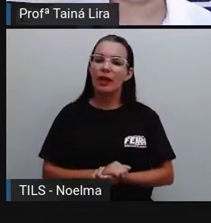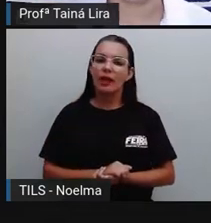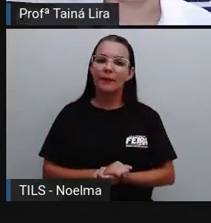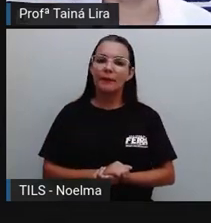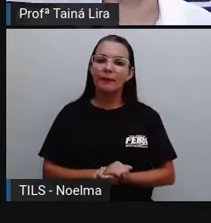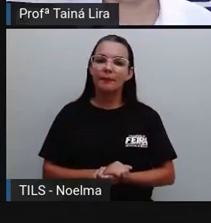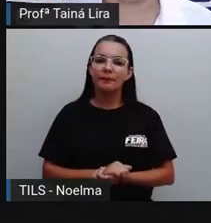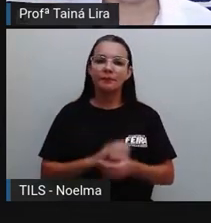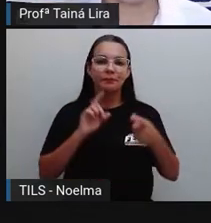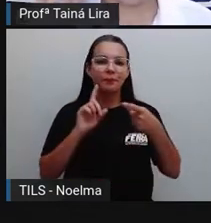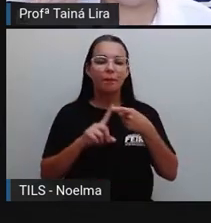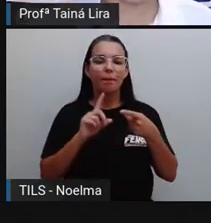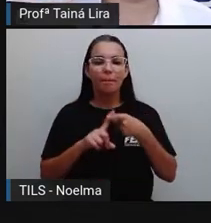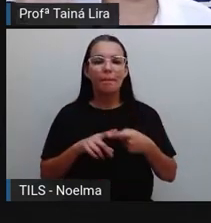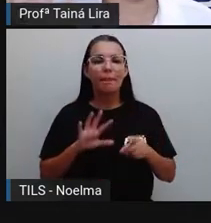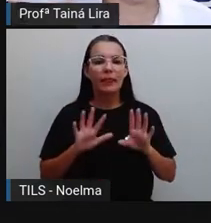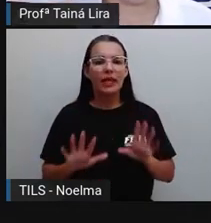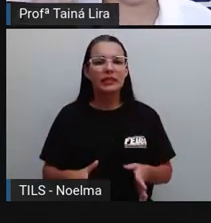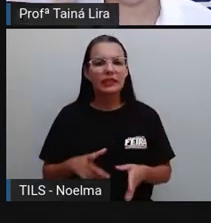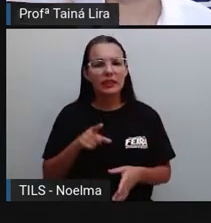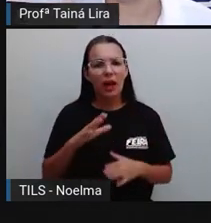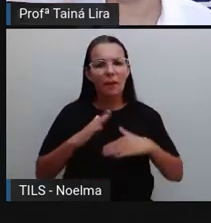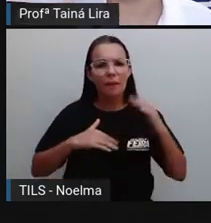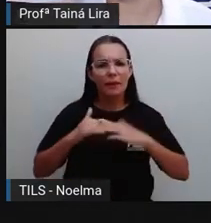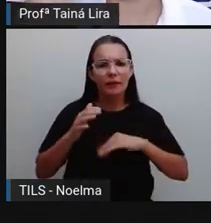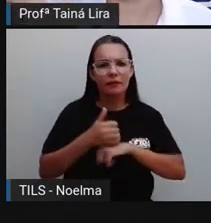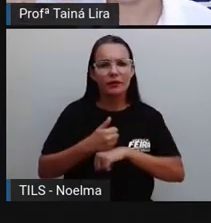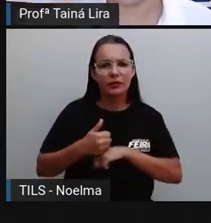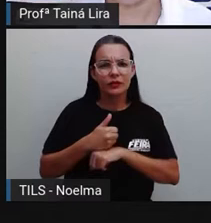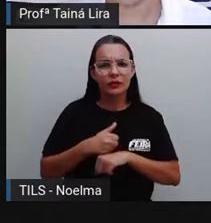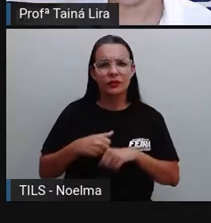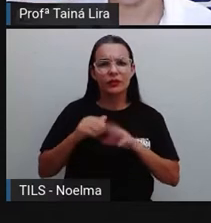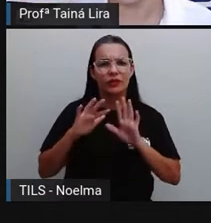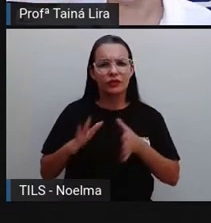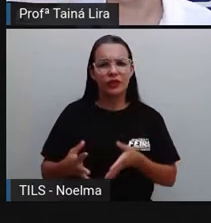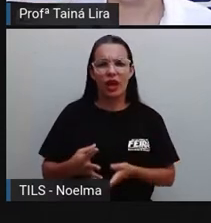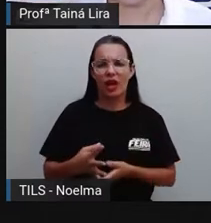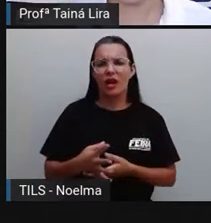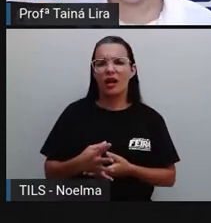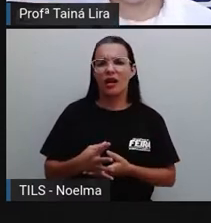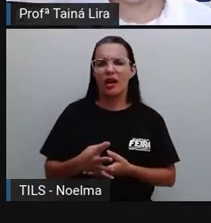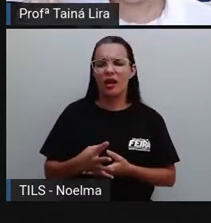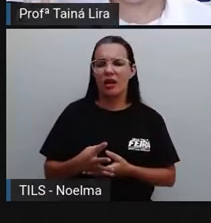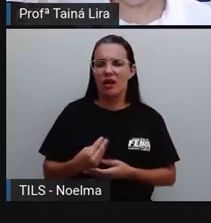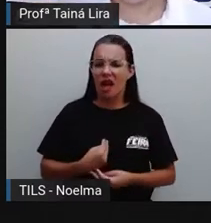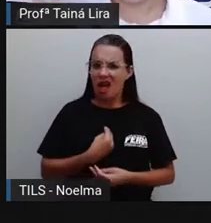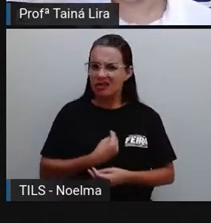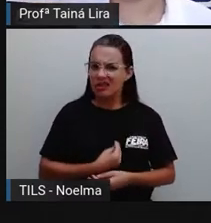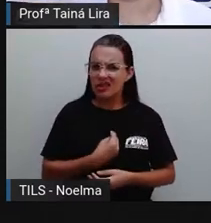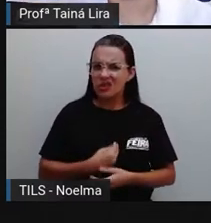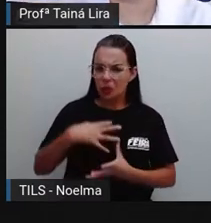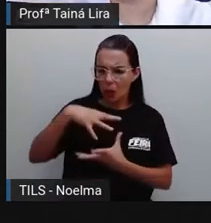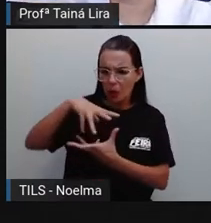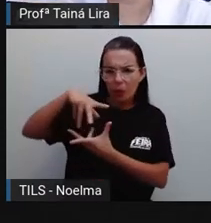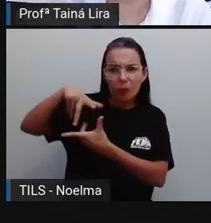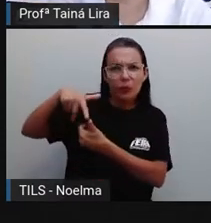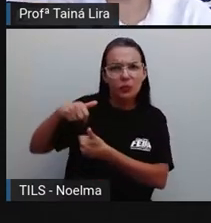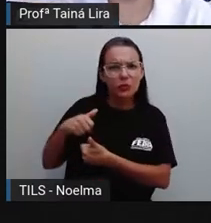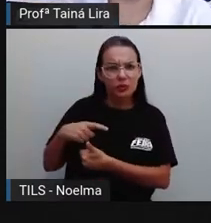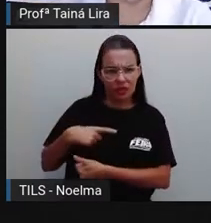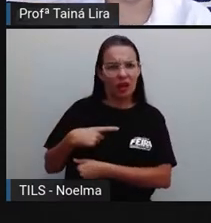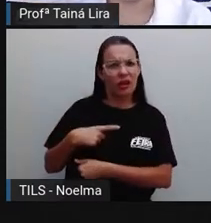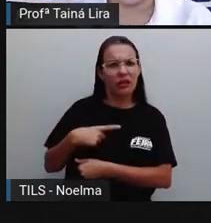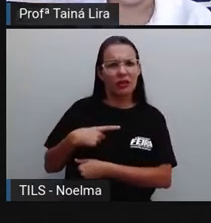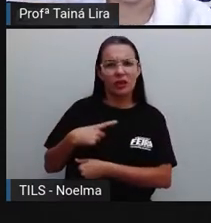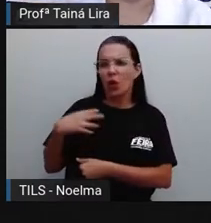profissões que vocês já falaram aí, que já conhecem, né? Será que elas existem em todo mundo? Vamos